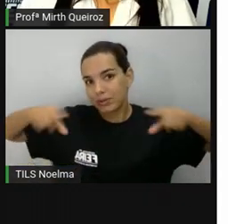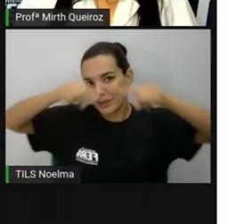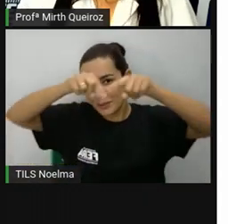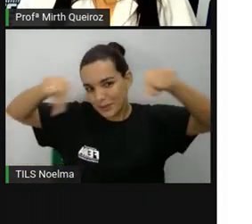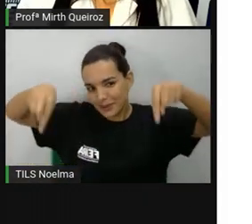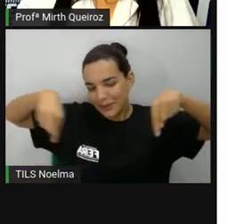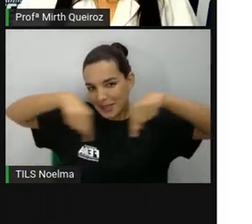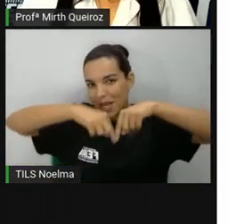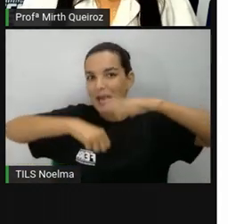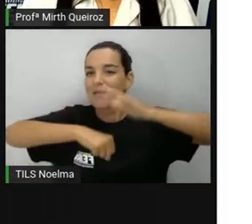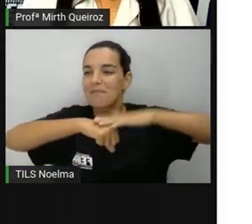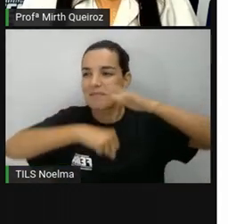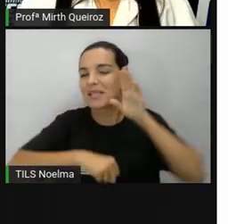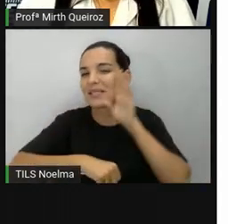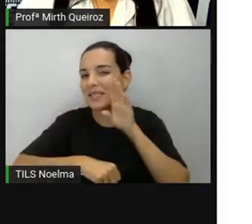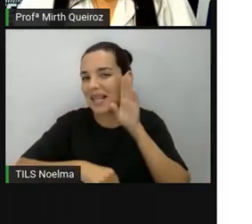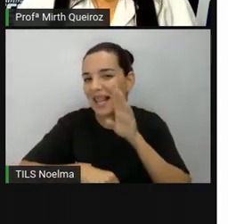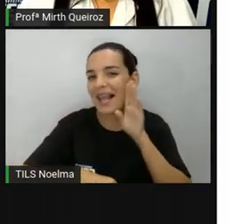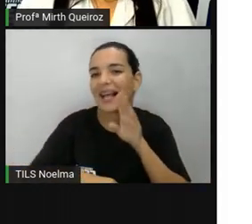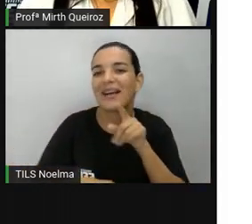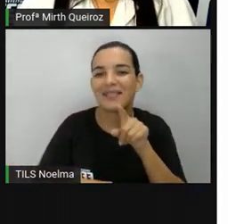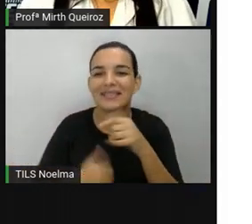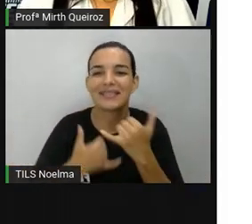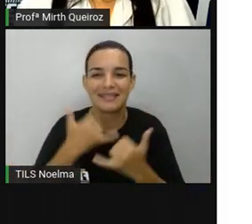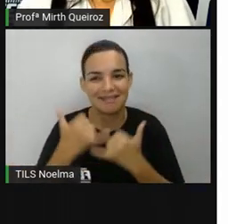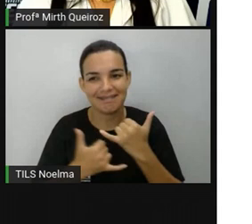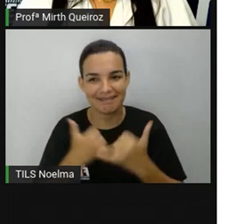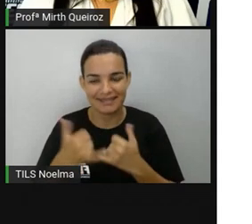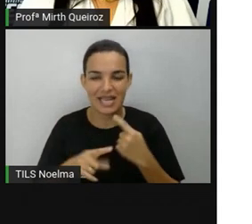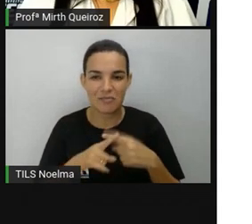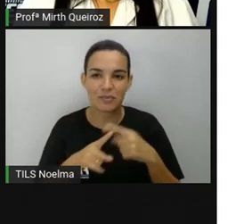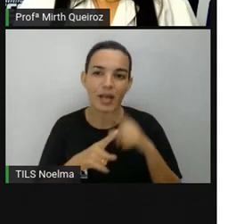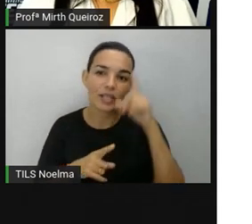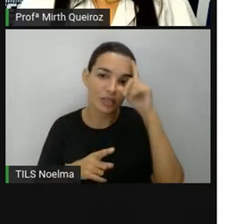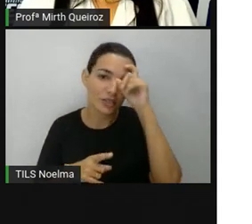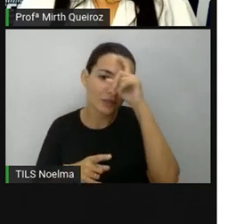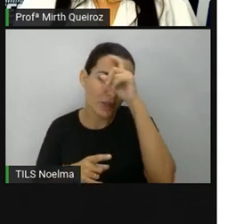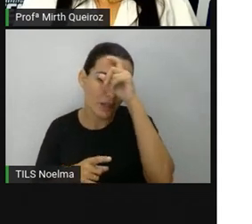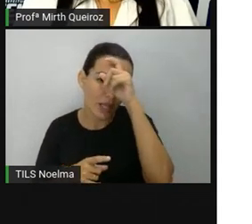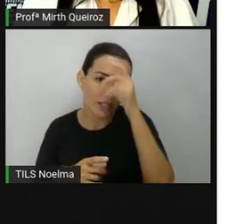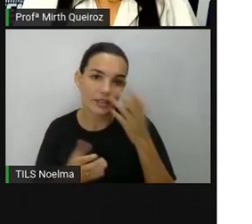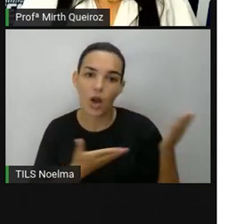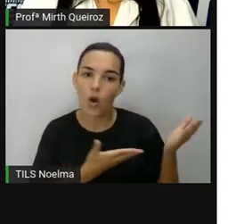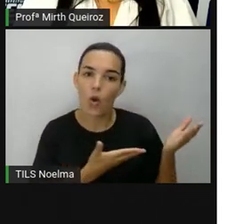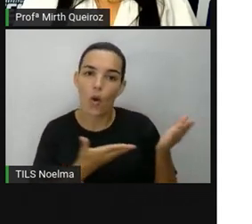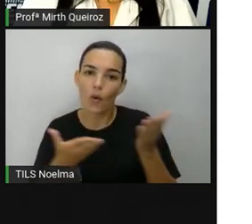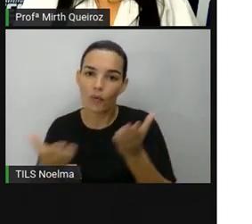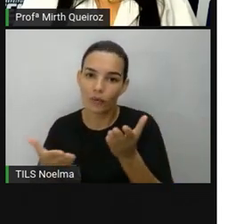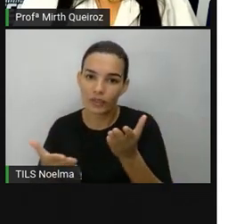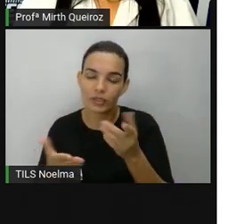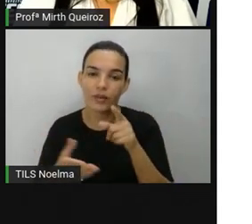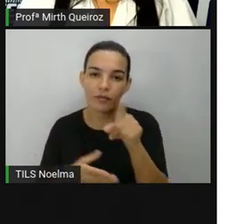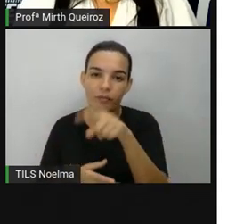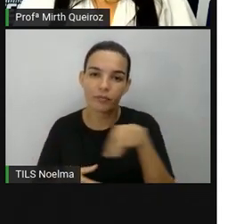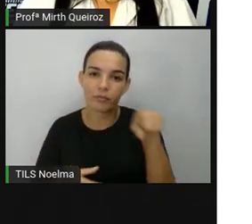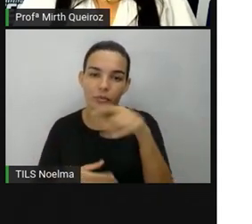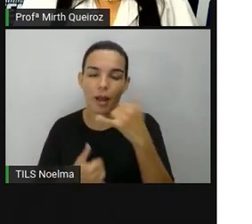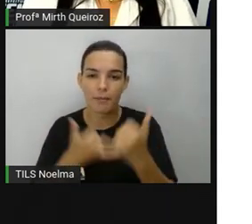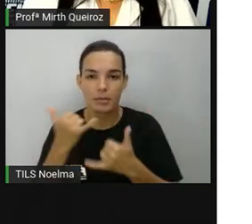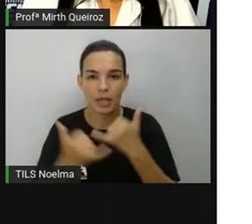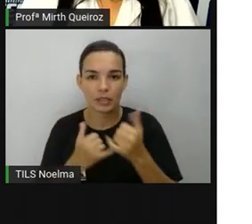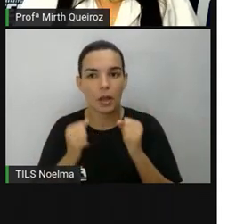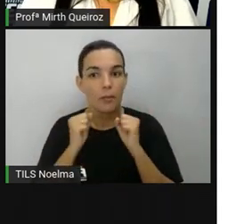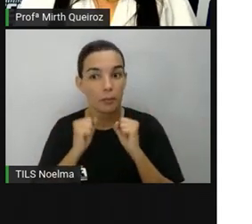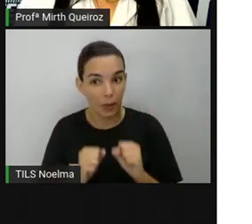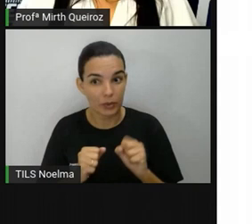esquadra, mais legal vai ser o jogo, porque vai ter um pouquinho de dificuldade ali. Então, convide alguém pra brincar com vocês, façam a